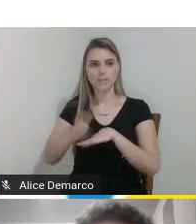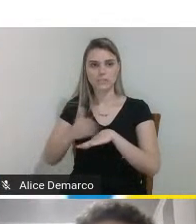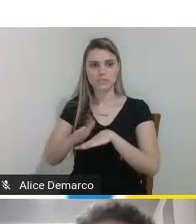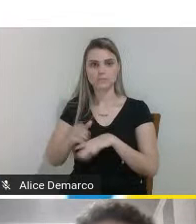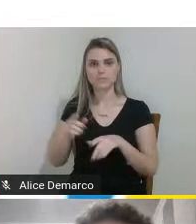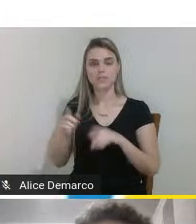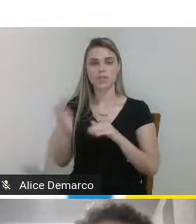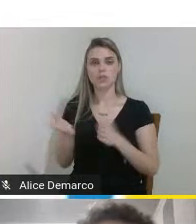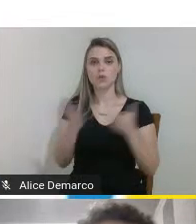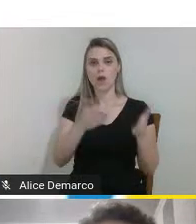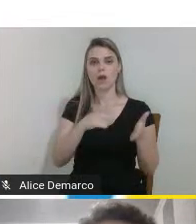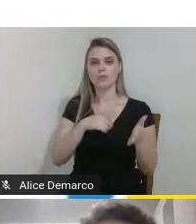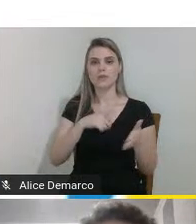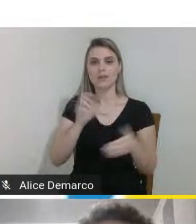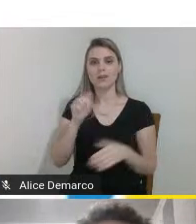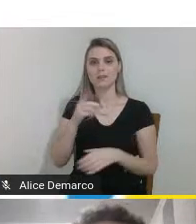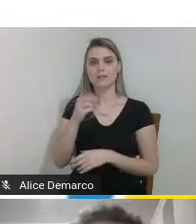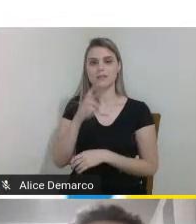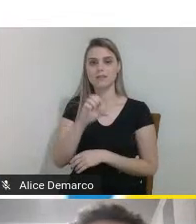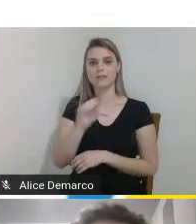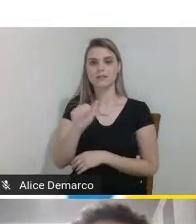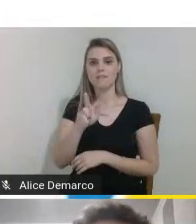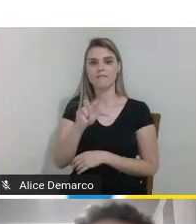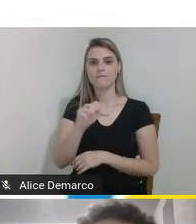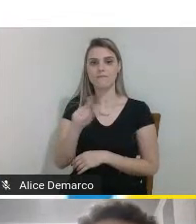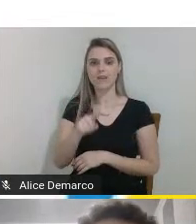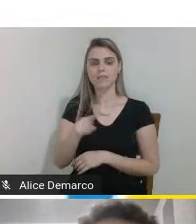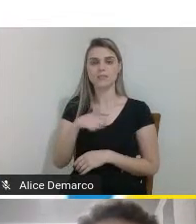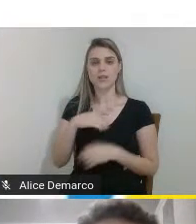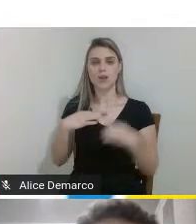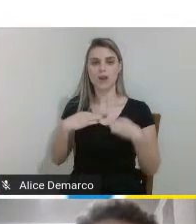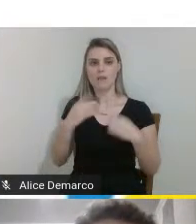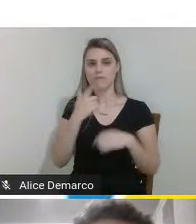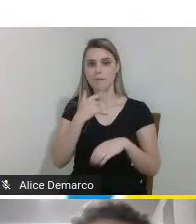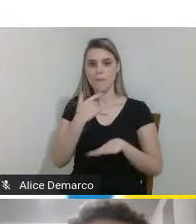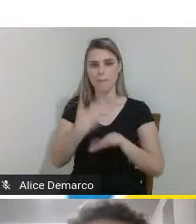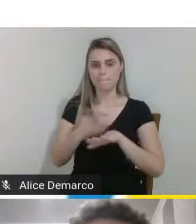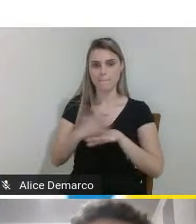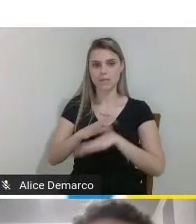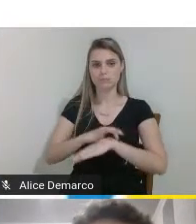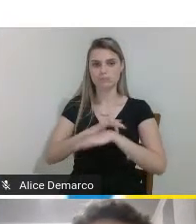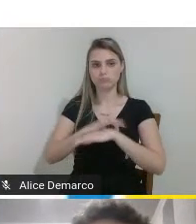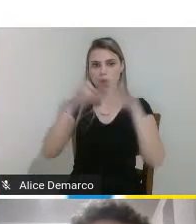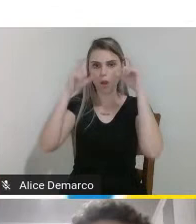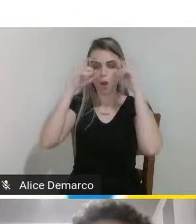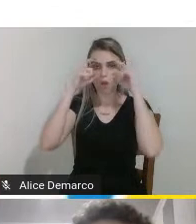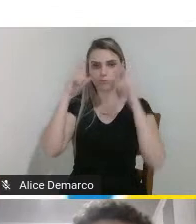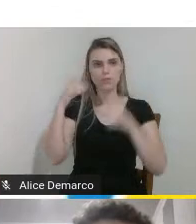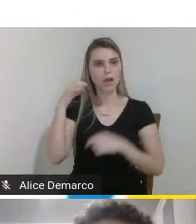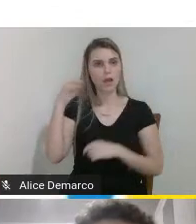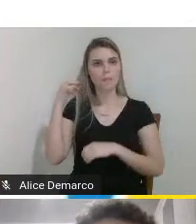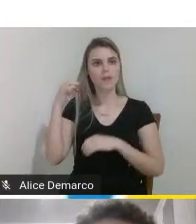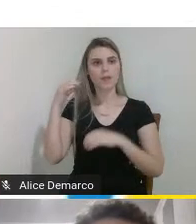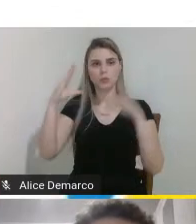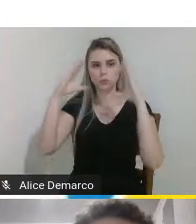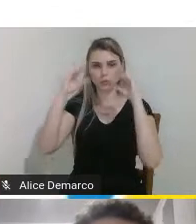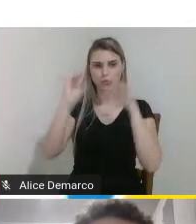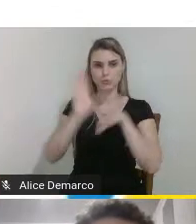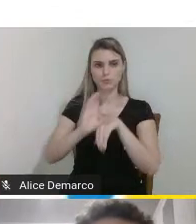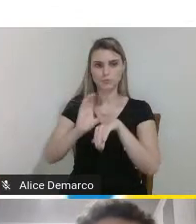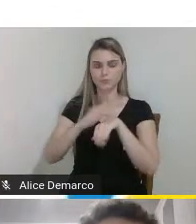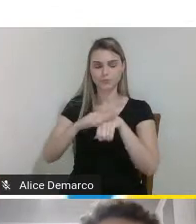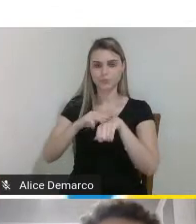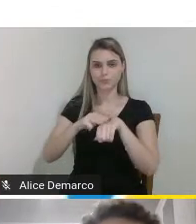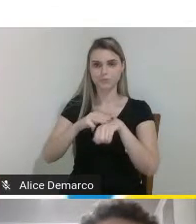a Andressa Vaz que é branca também está usando uma camiseta vermelha óculos tem o cabelo castanho escuro ela também é branca